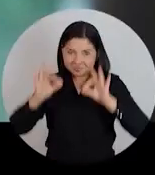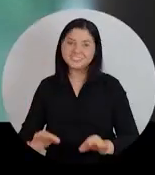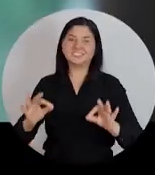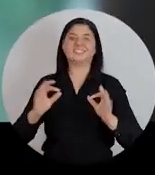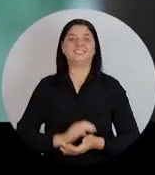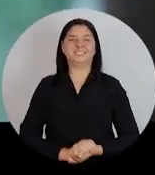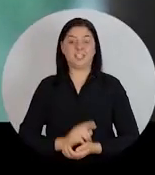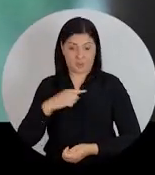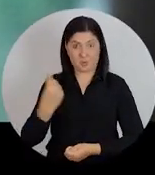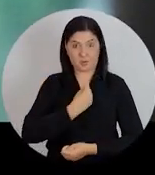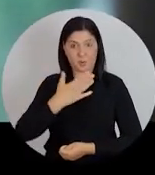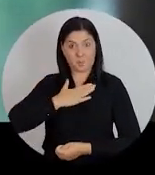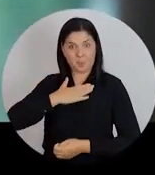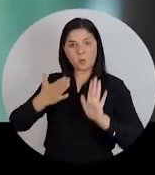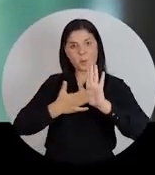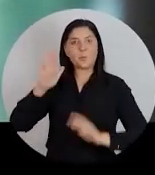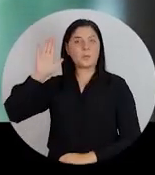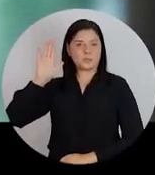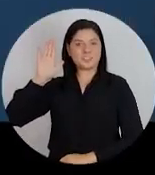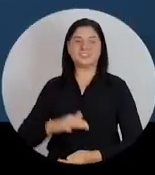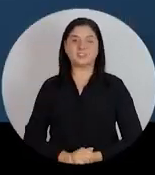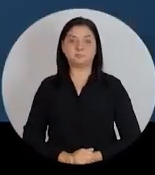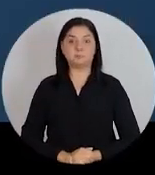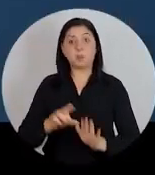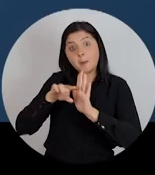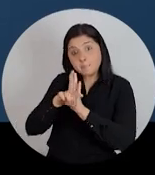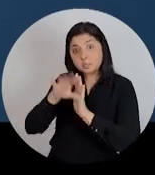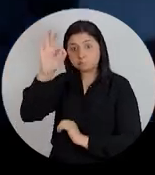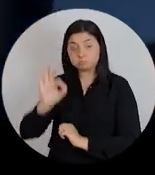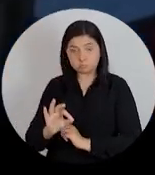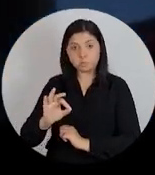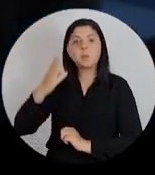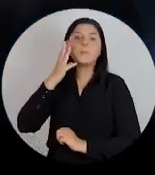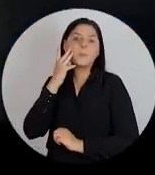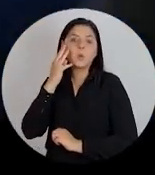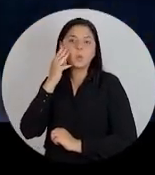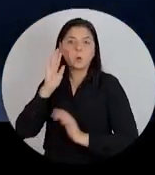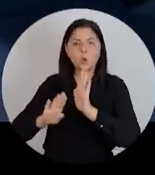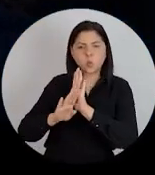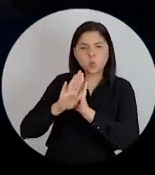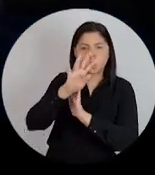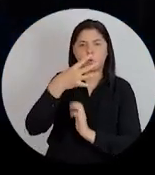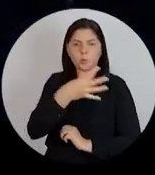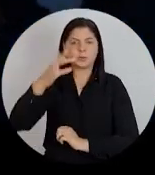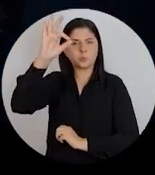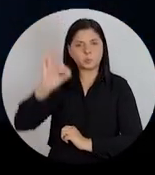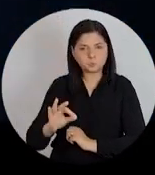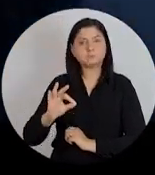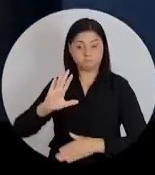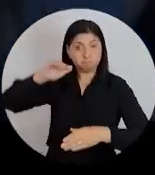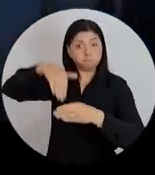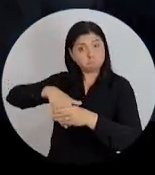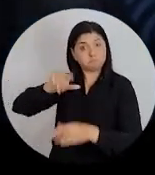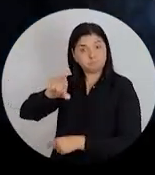ter certeza, esse é o meu compromisso. Pesquisa MT Dados confirma. Mauro Mendes na frente com 44% das